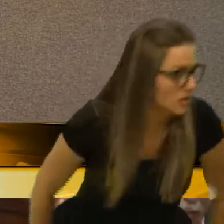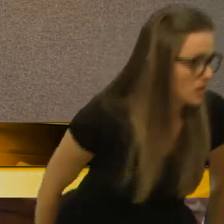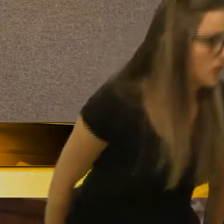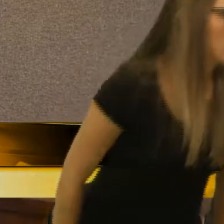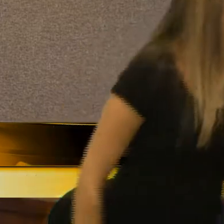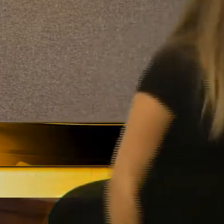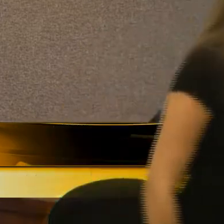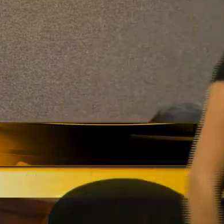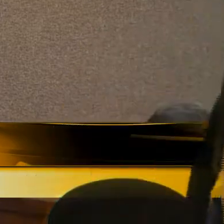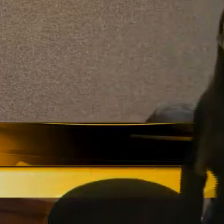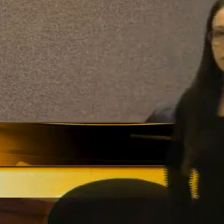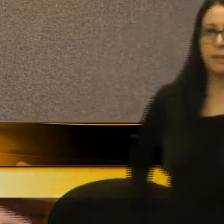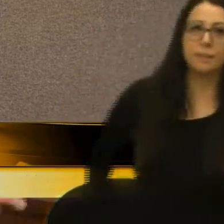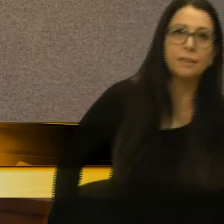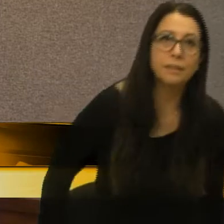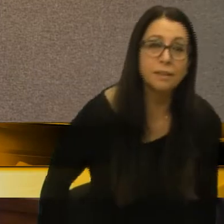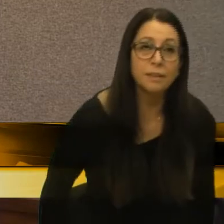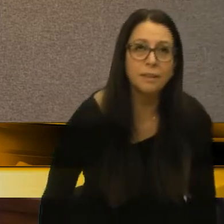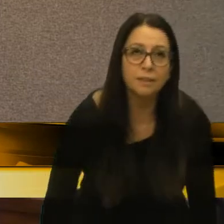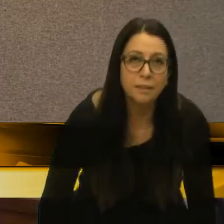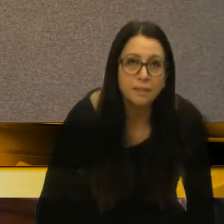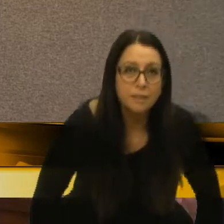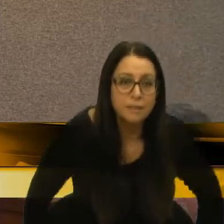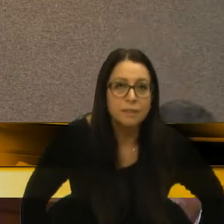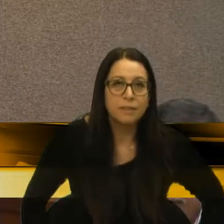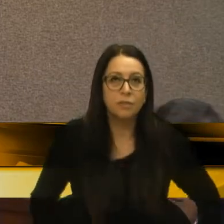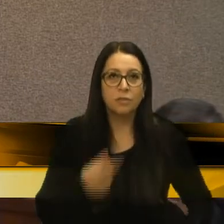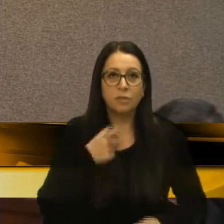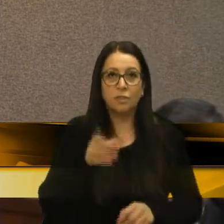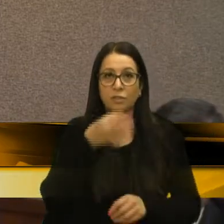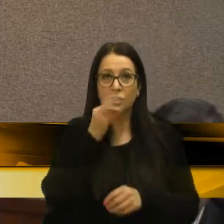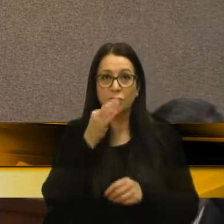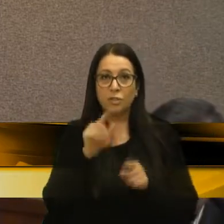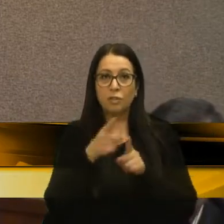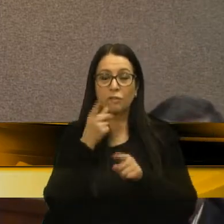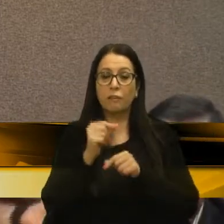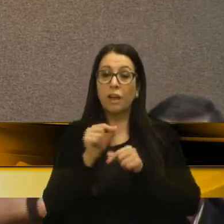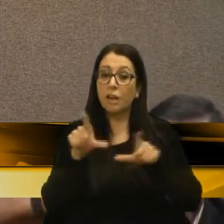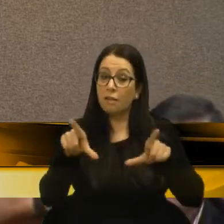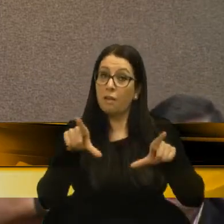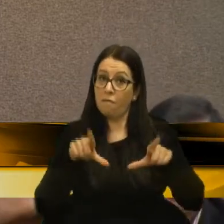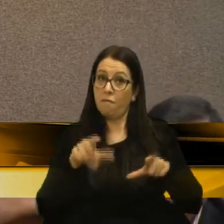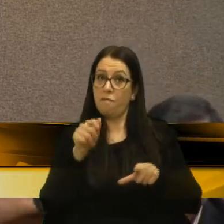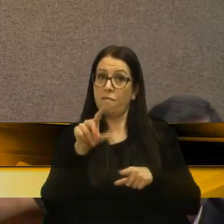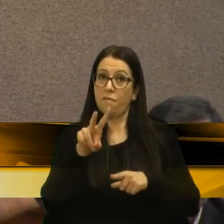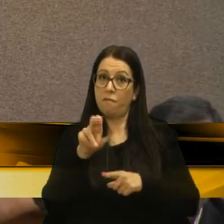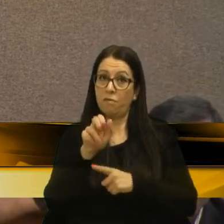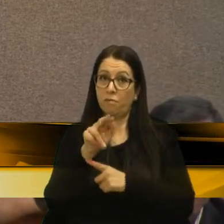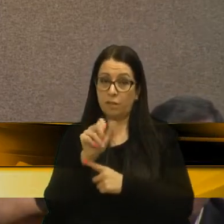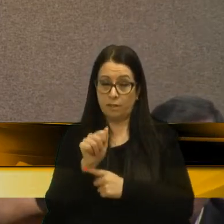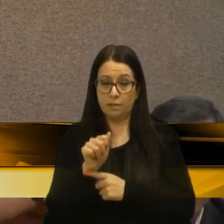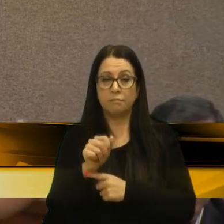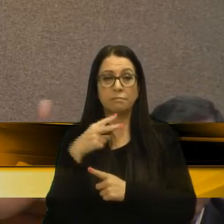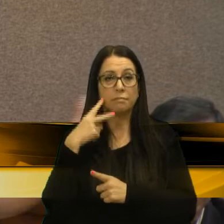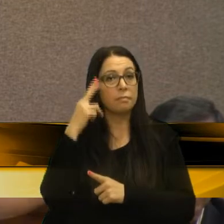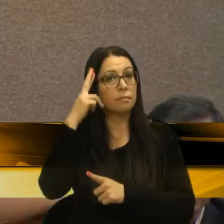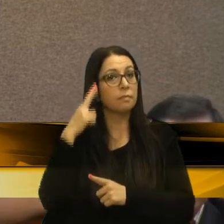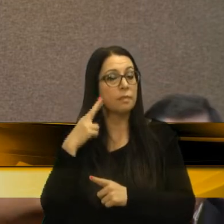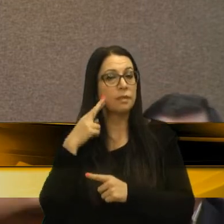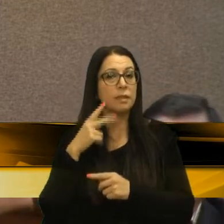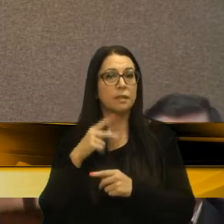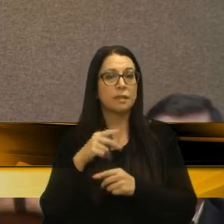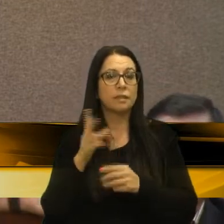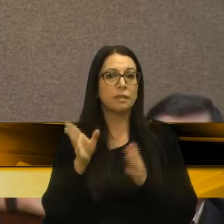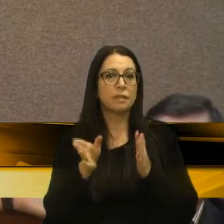Hoje, na cidade de Caxiú do Sul, quando se fala em Alvará, vereador Rafael Buenio, hoje, saindo a Marco